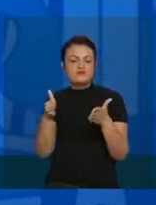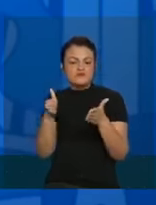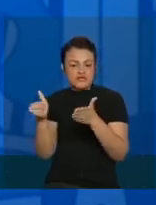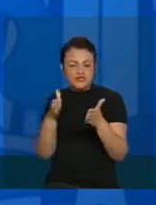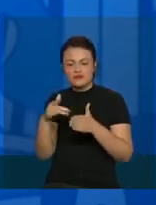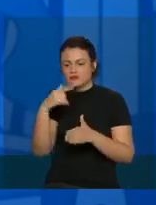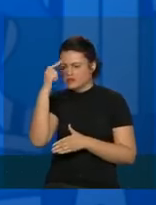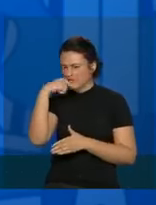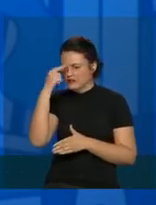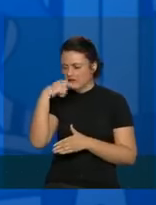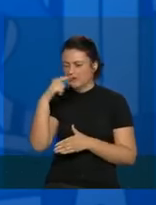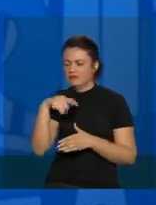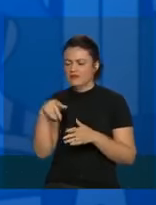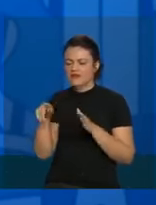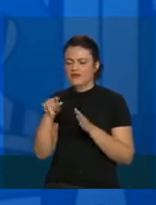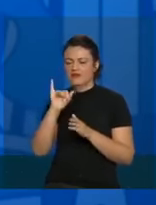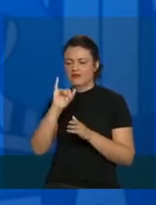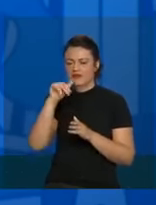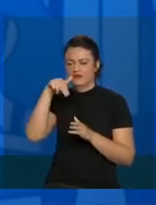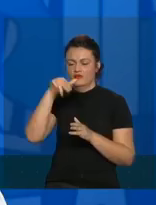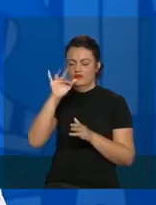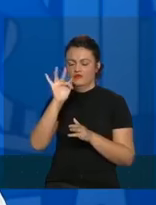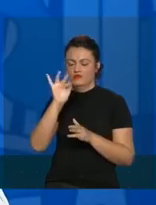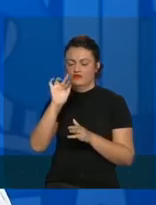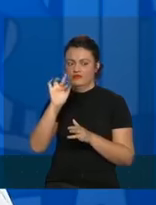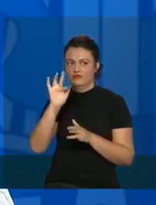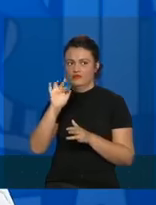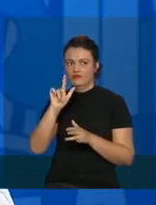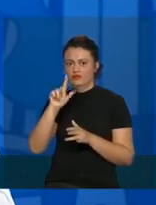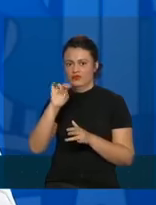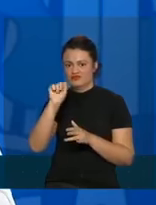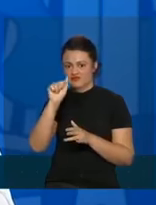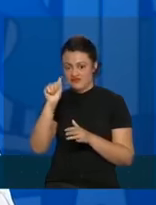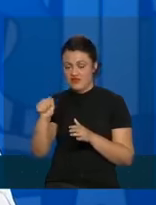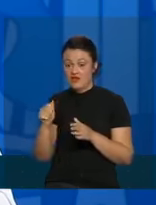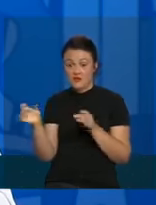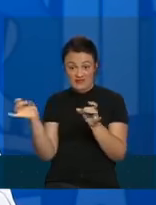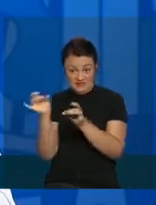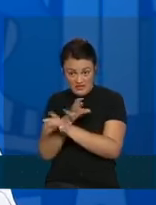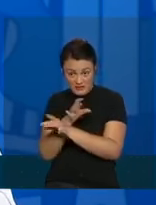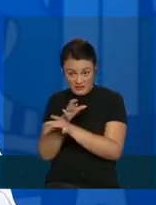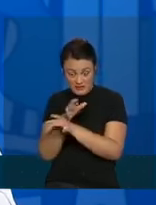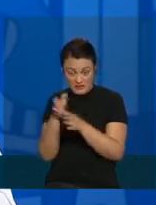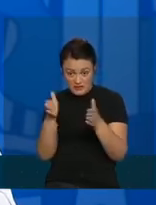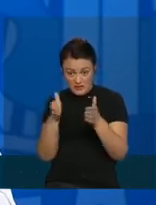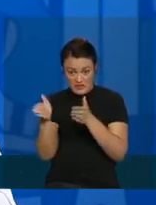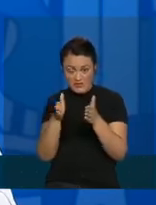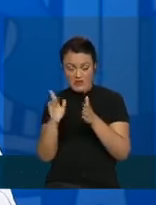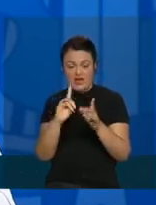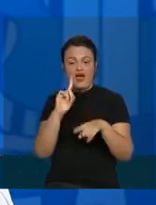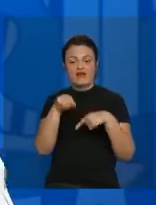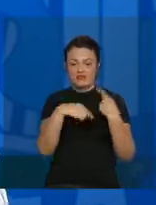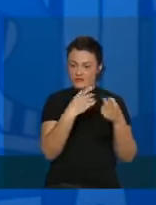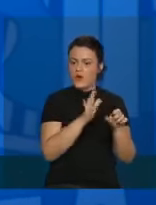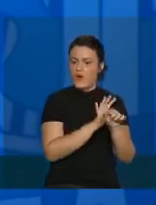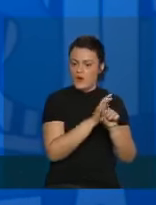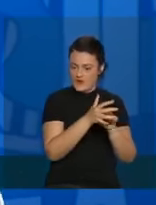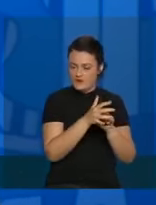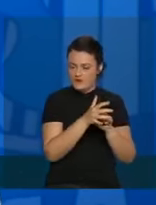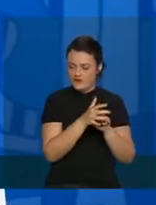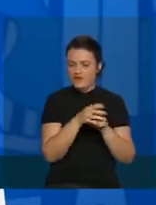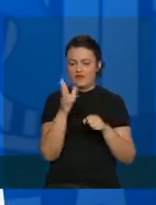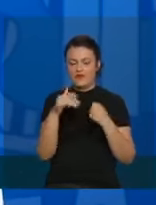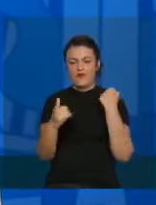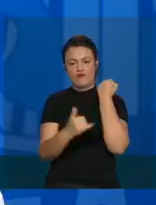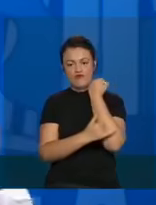de gripe deles, de influência. Quando saíram dessa temporada de influência, depois tiveram a de corona. É o caso de